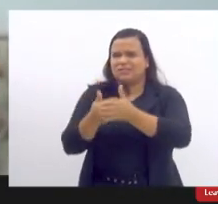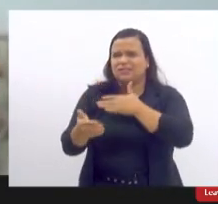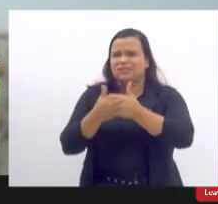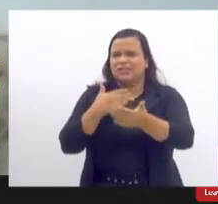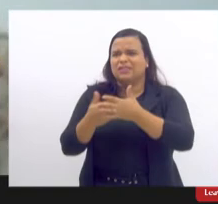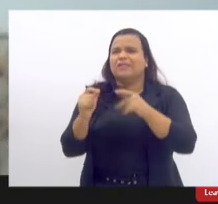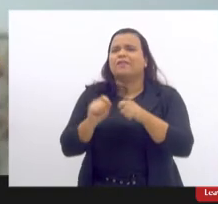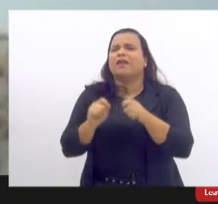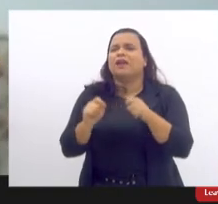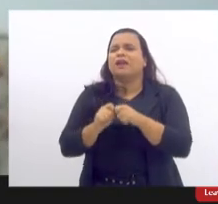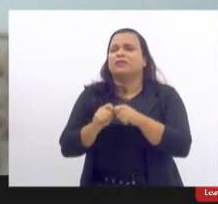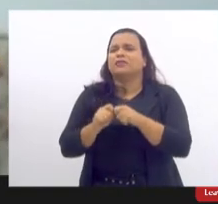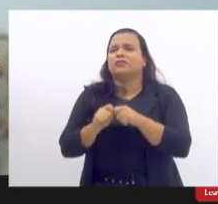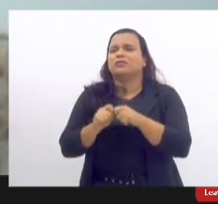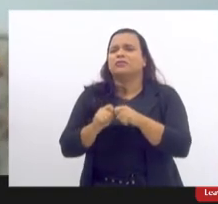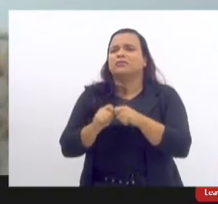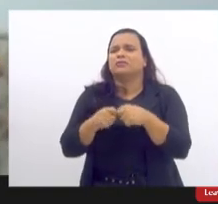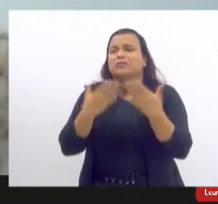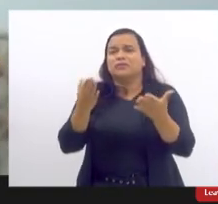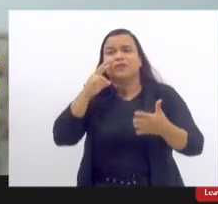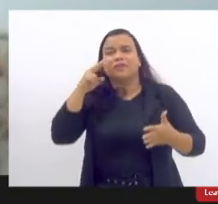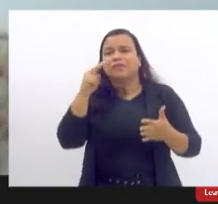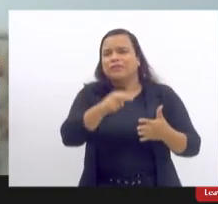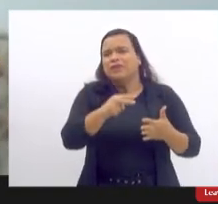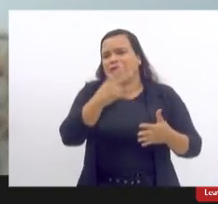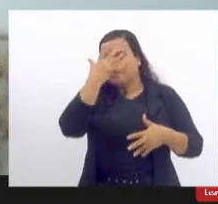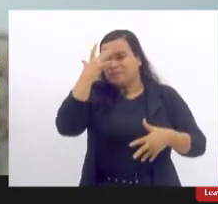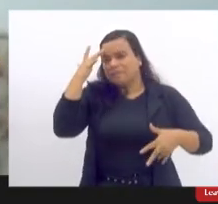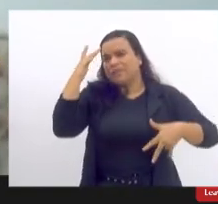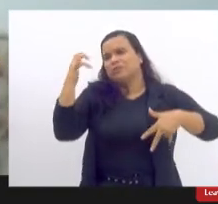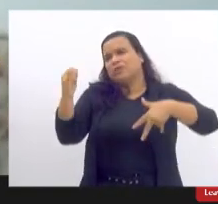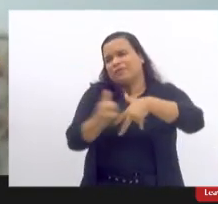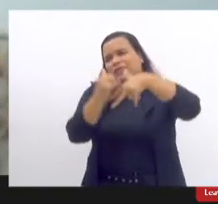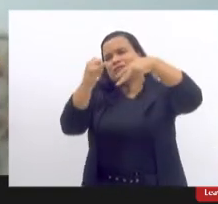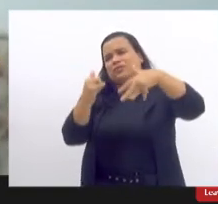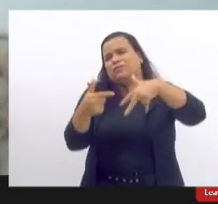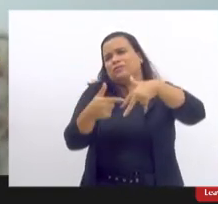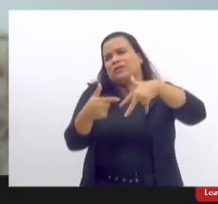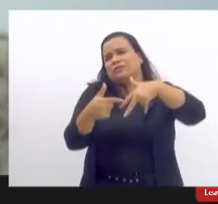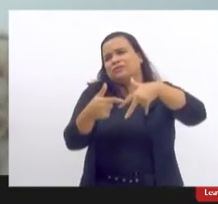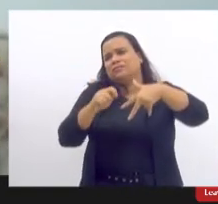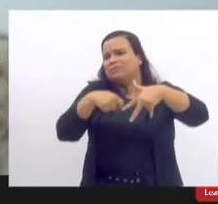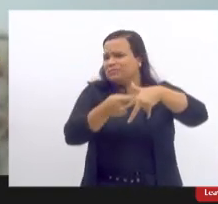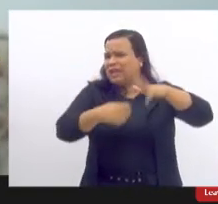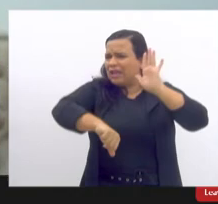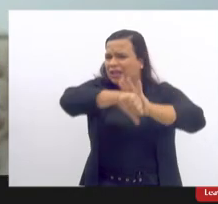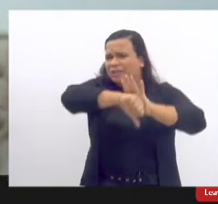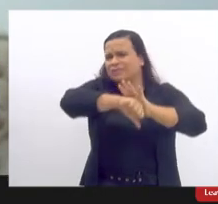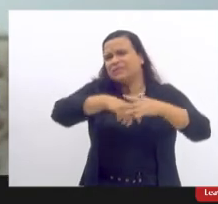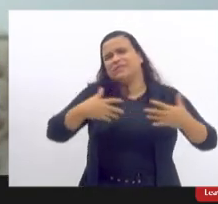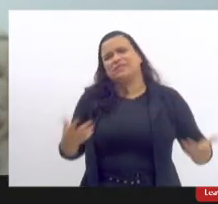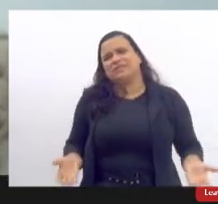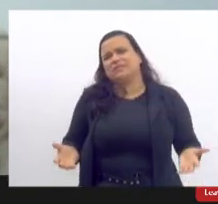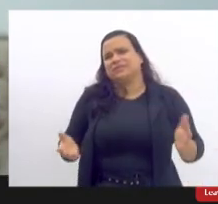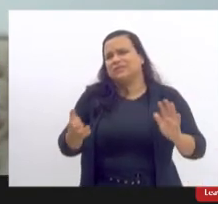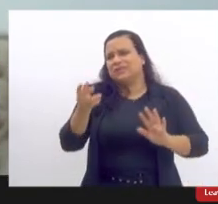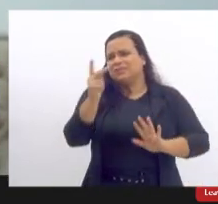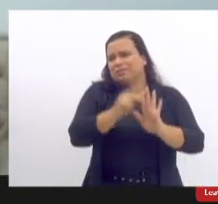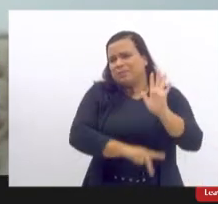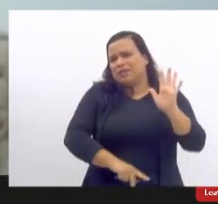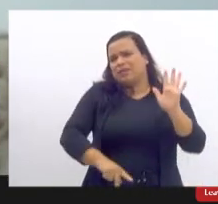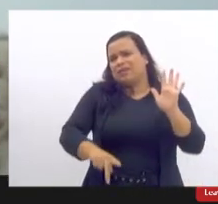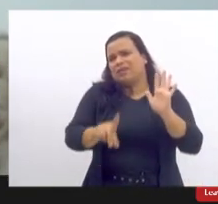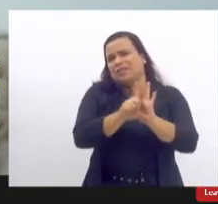você criminaliza a vítima então eu acho que a gente tem que tomar muito cuidado porque certamente a PL como eu brinquei aqui já